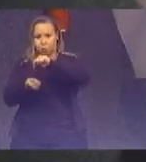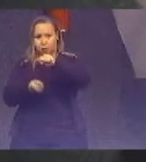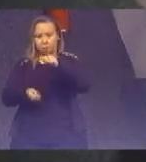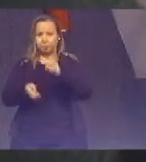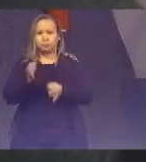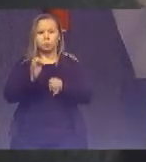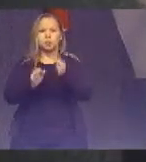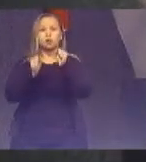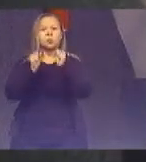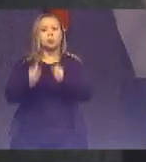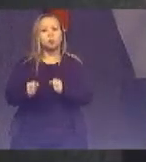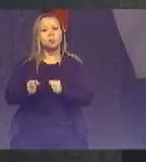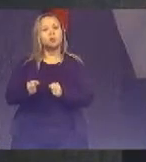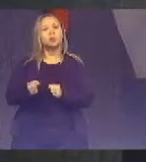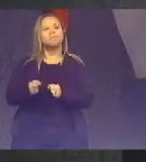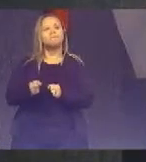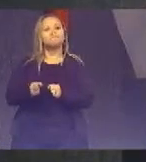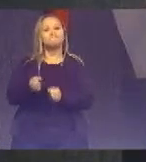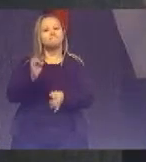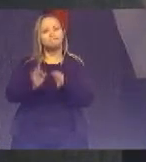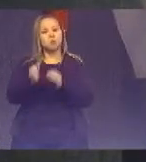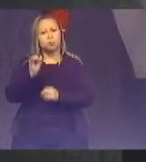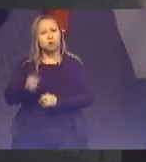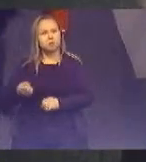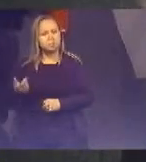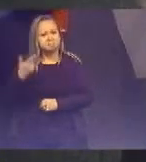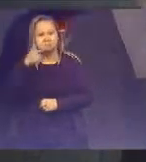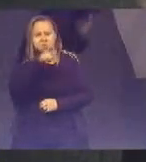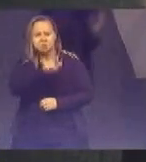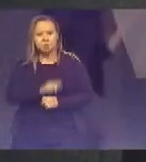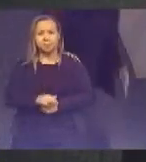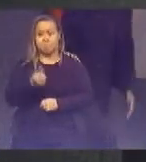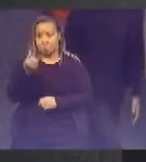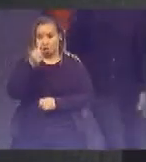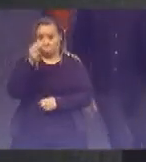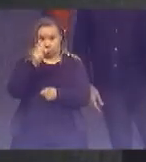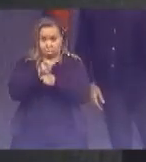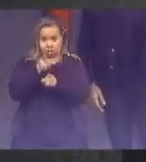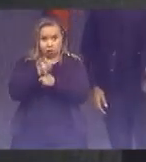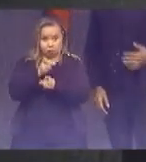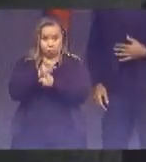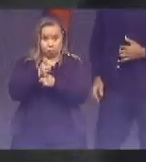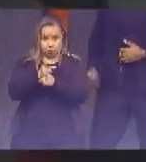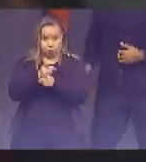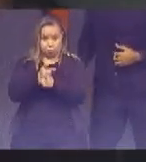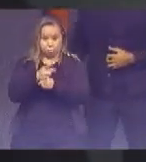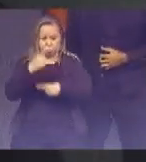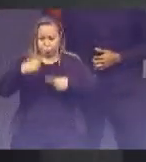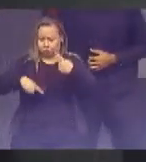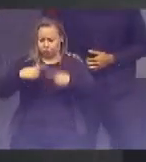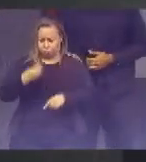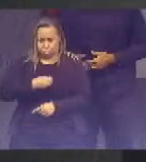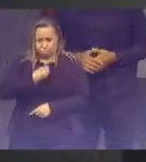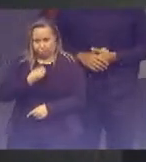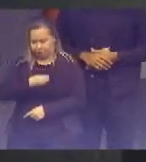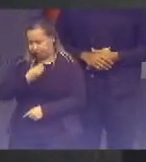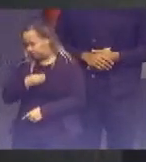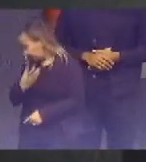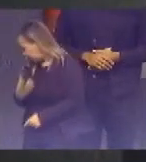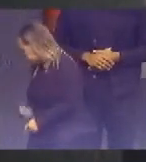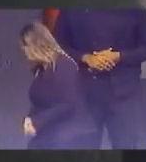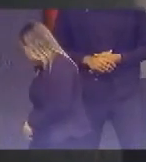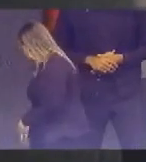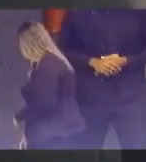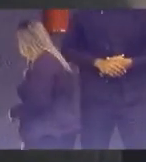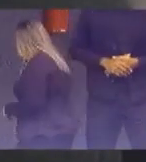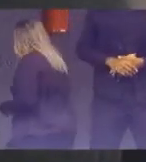já é um sucesso é o sexto encontro discutindo a vida faça